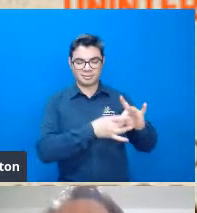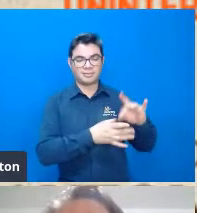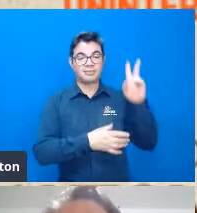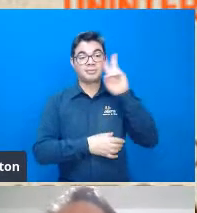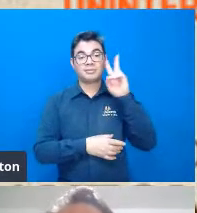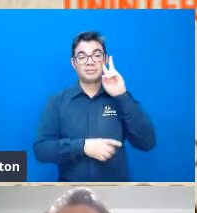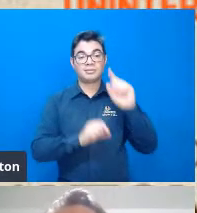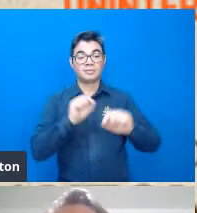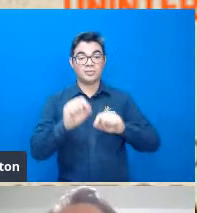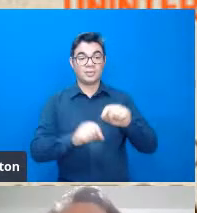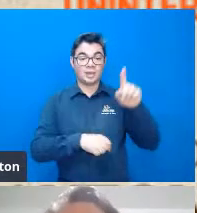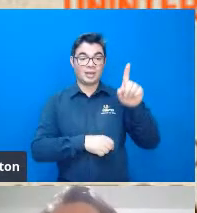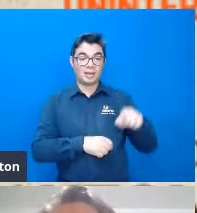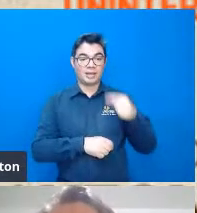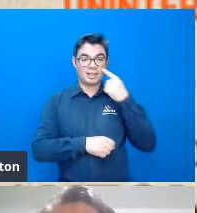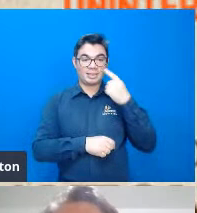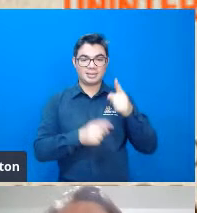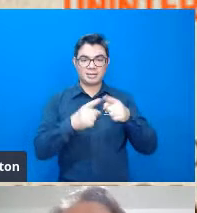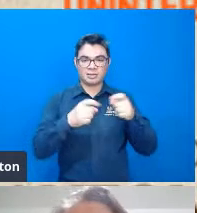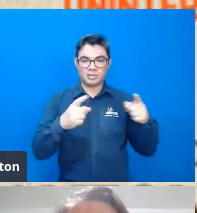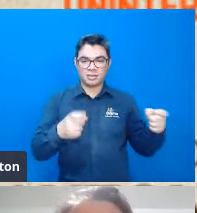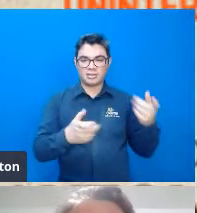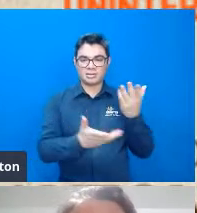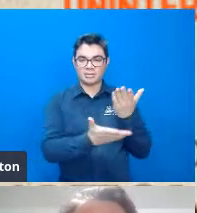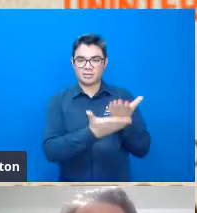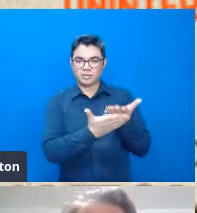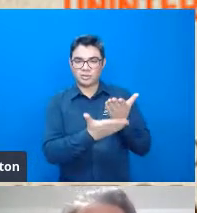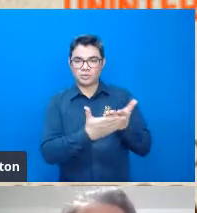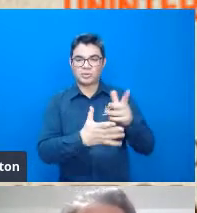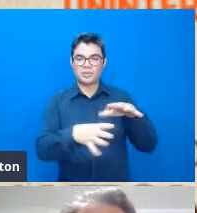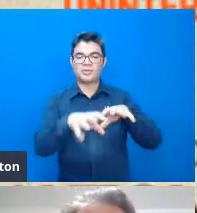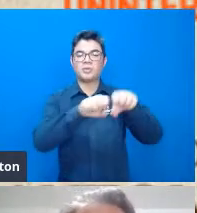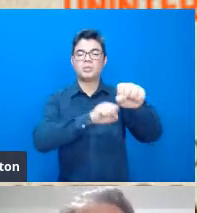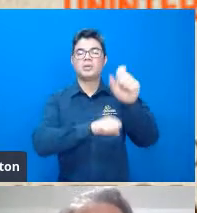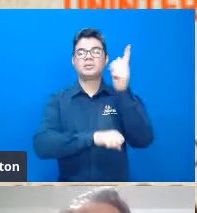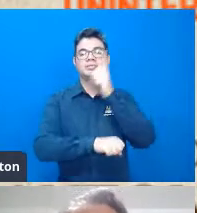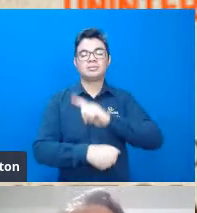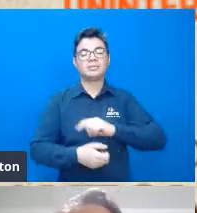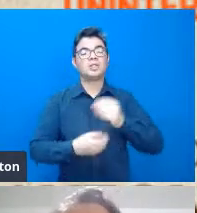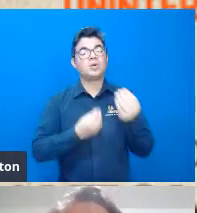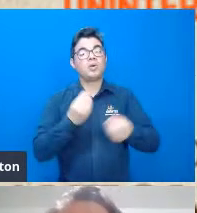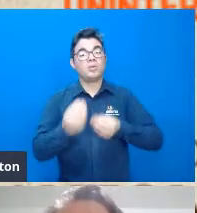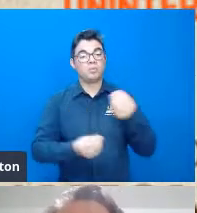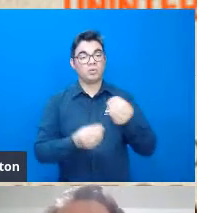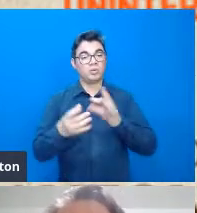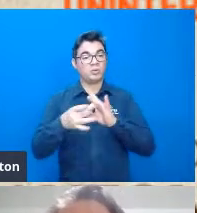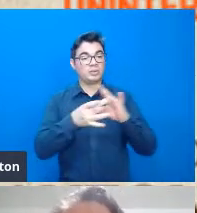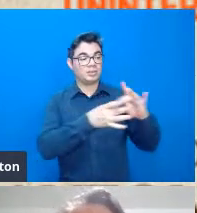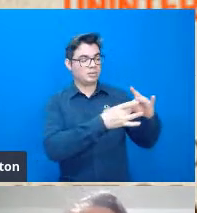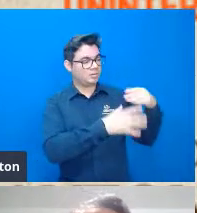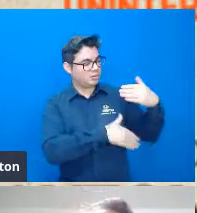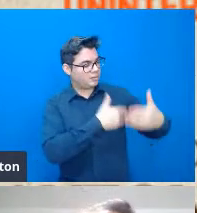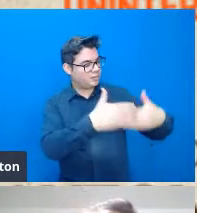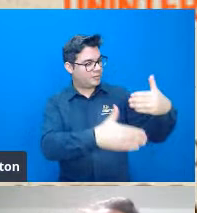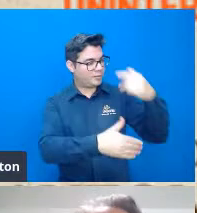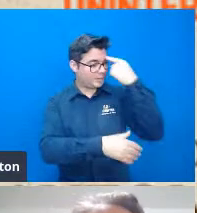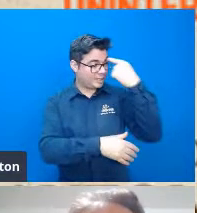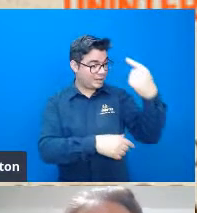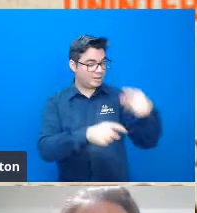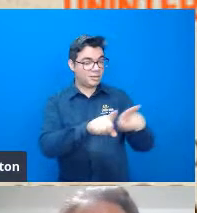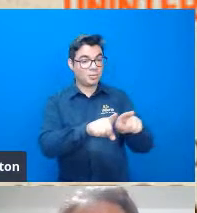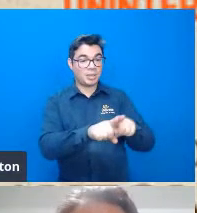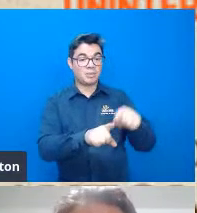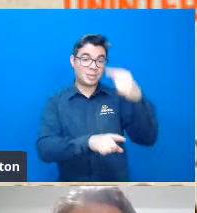que aquele determinado cientista e aquela pessoa se formou, em qual contexto ele desenvolveu suas ideias e qual era o